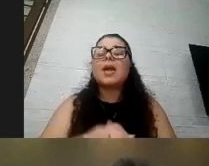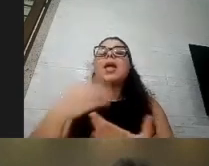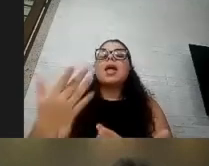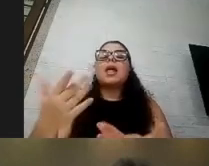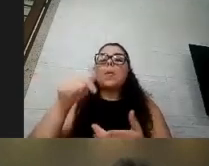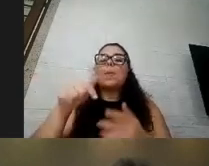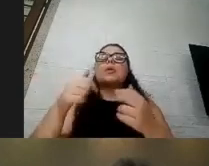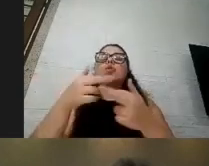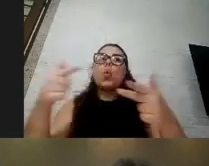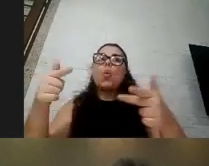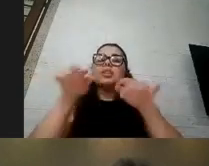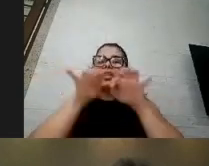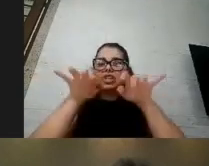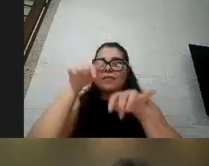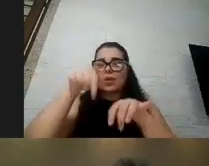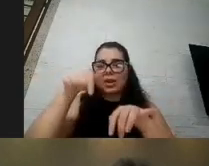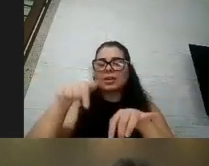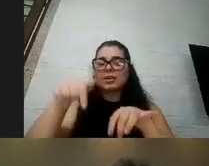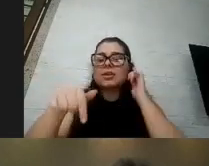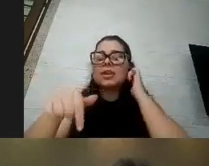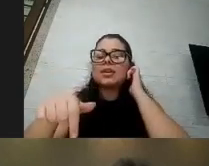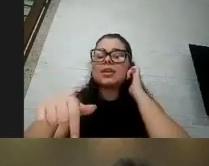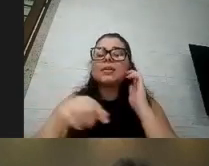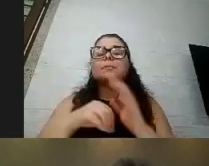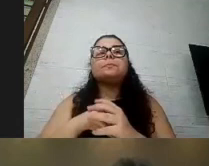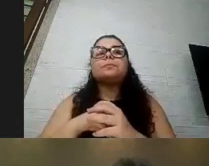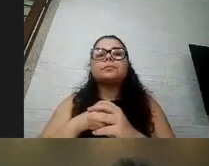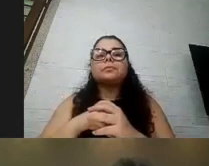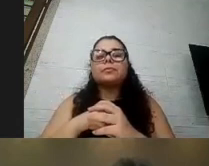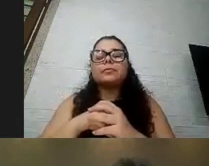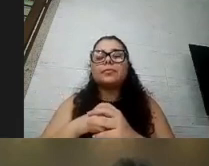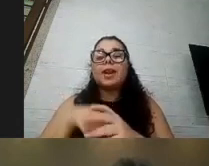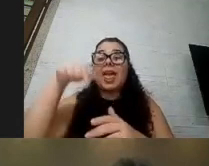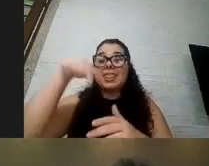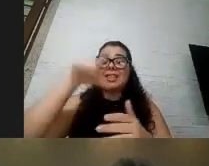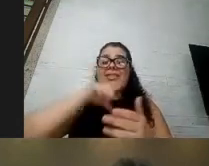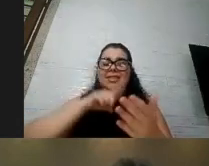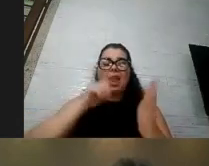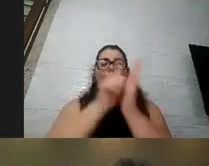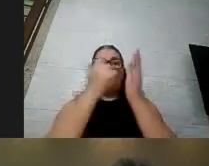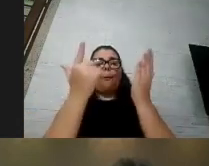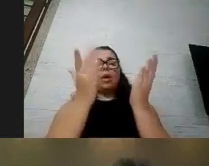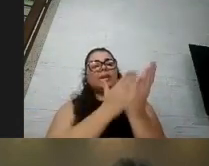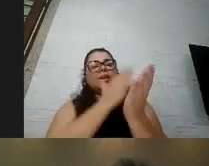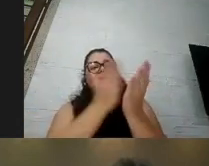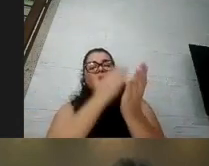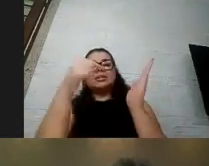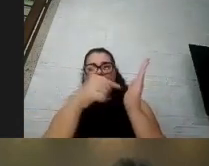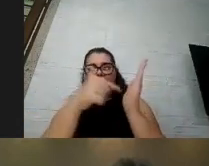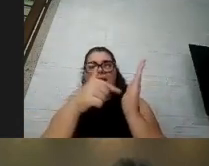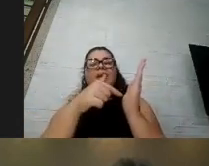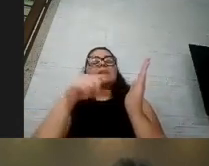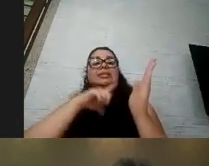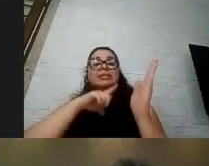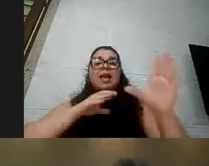Ana se você a nossa cartilha cartilha que a gente produziu que tem acessibilidade